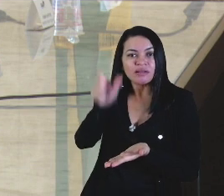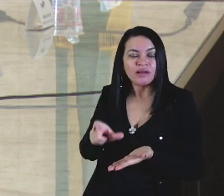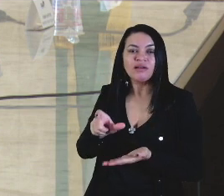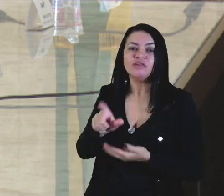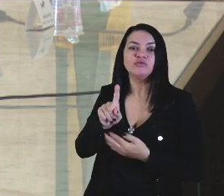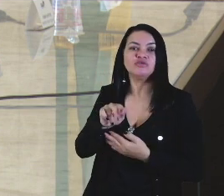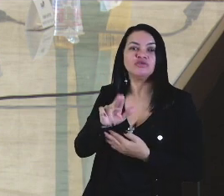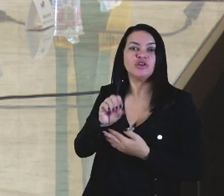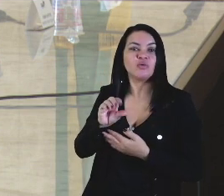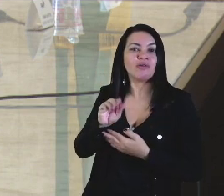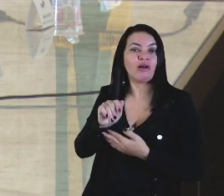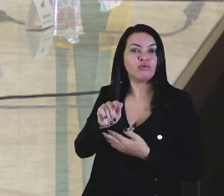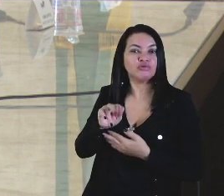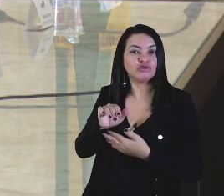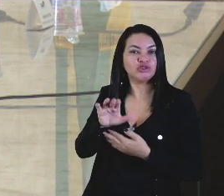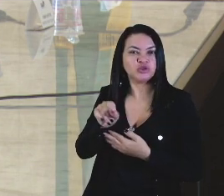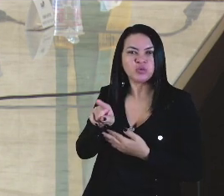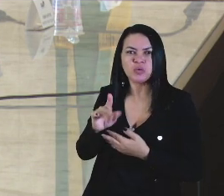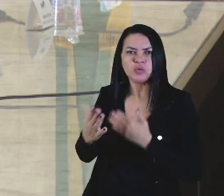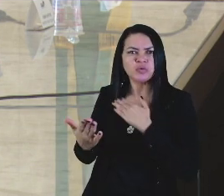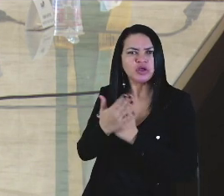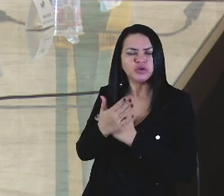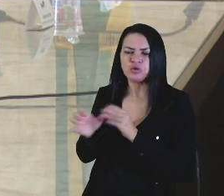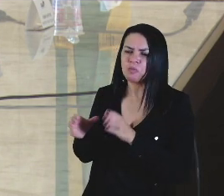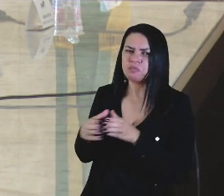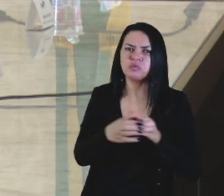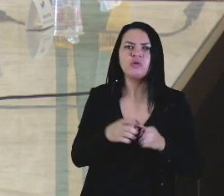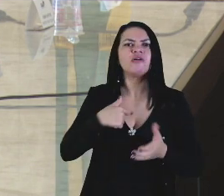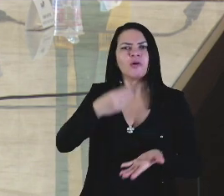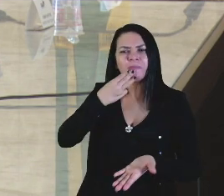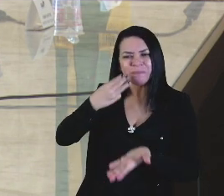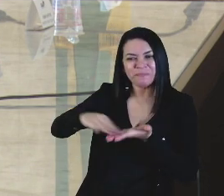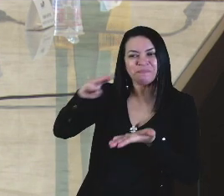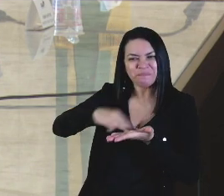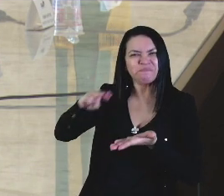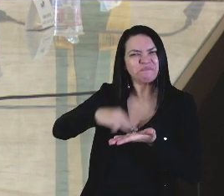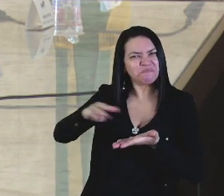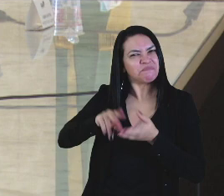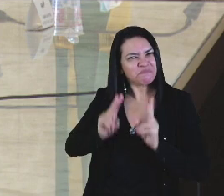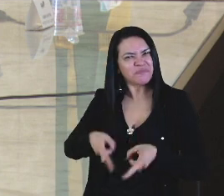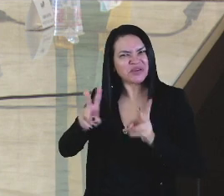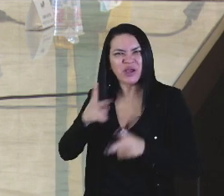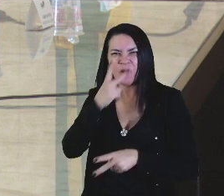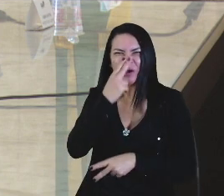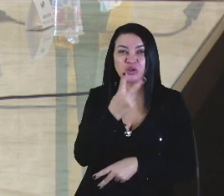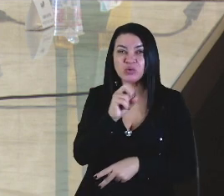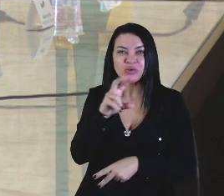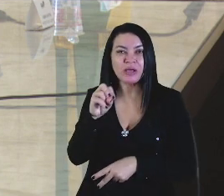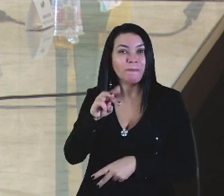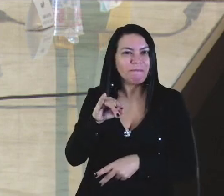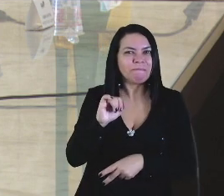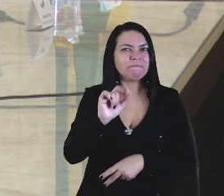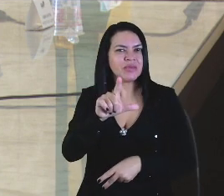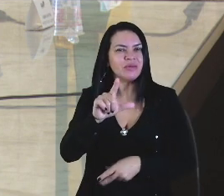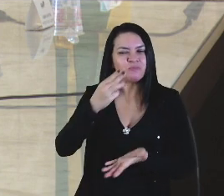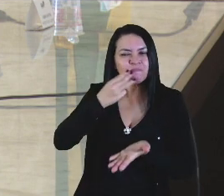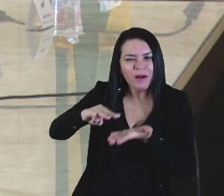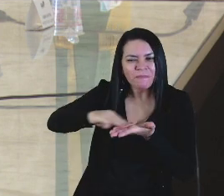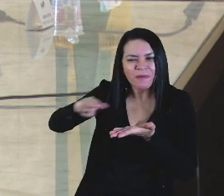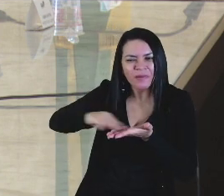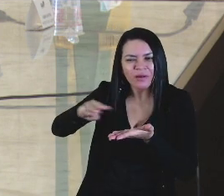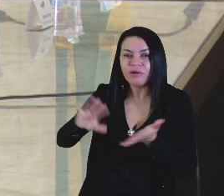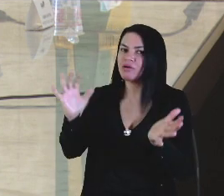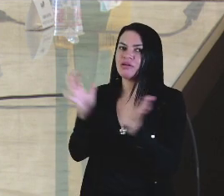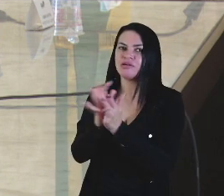ajudou com a sua equipe, que foi para lá. Insisti muito, mandei algumas mensagens, não é, Diego? Umas 200 mil mensagens, mas a